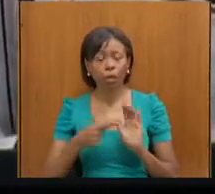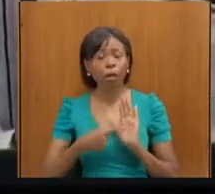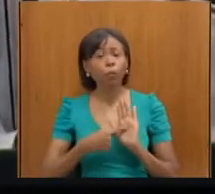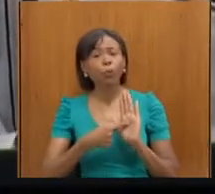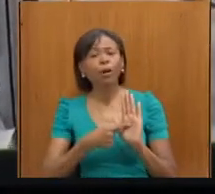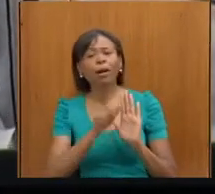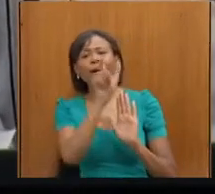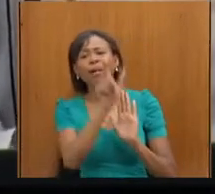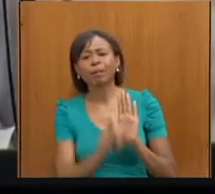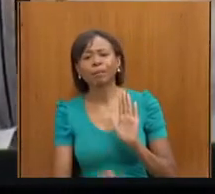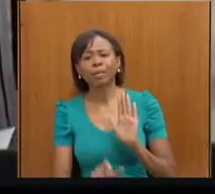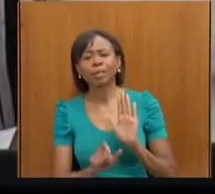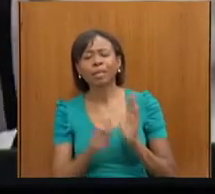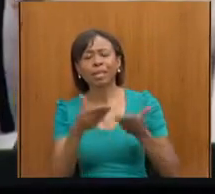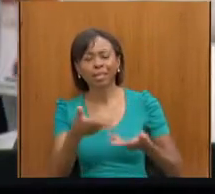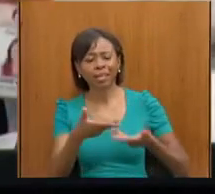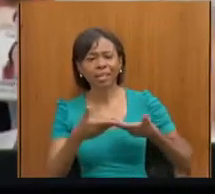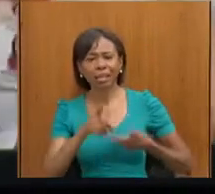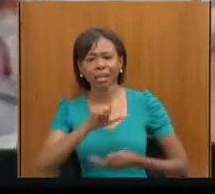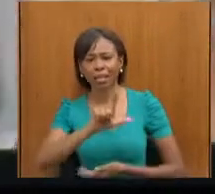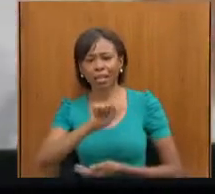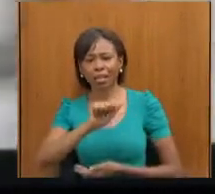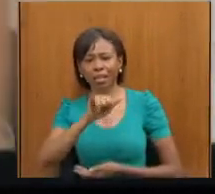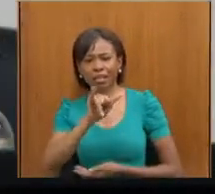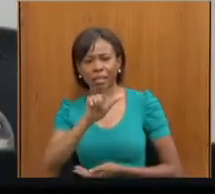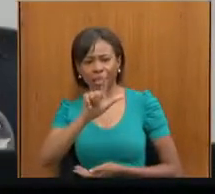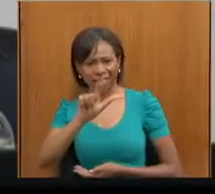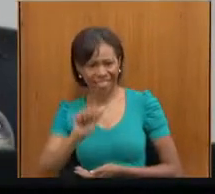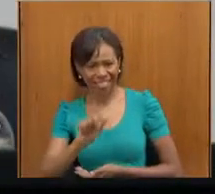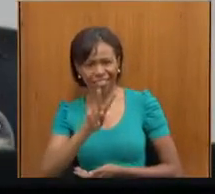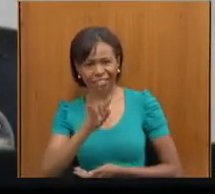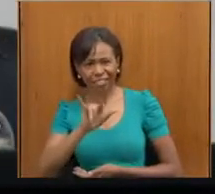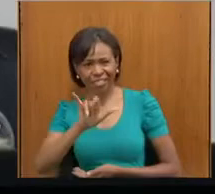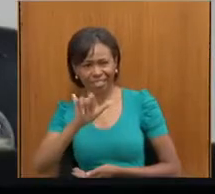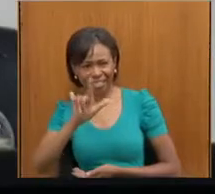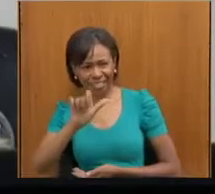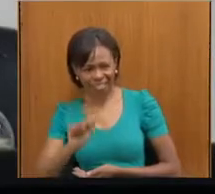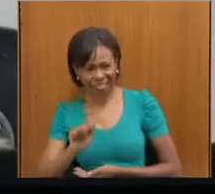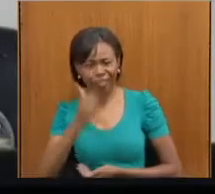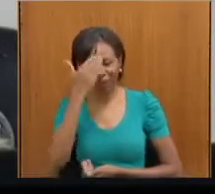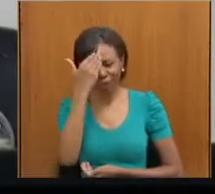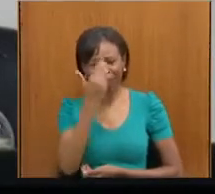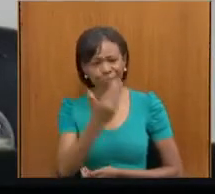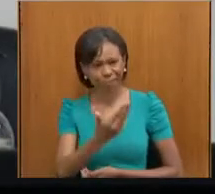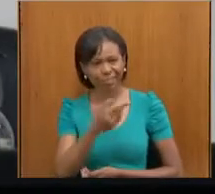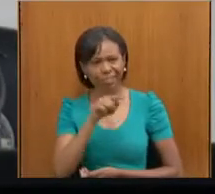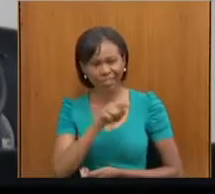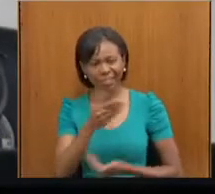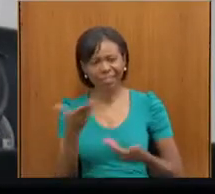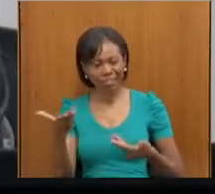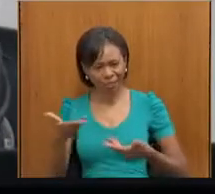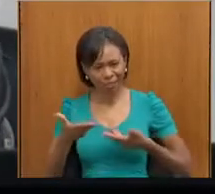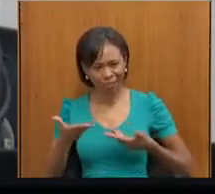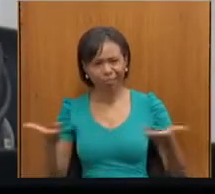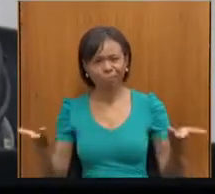a presença da convidada Laila Villela. Muito obrigado, Laila, que está aqui conosco.